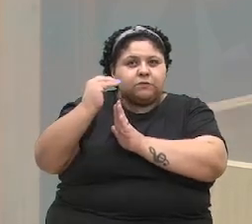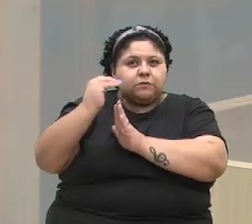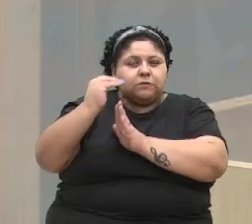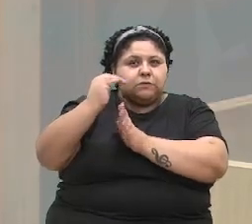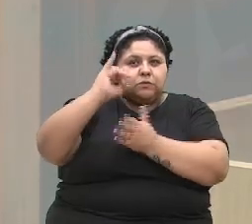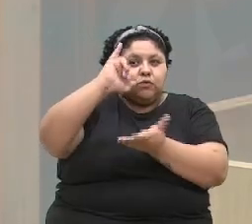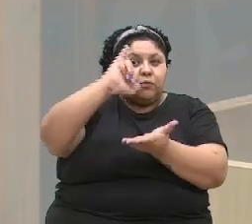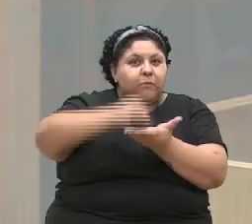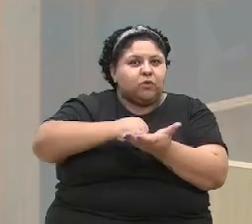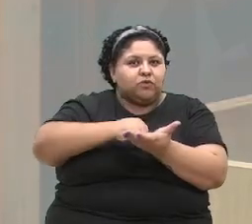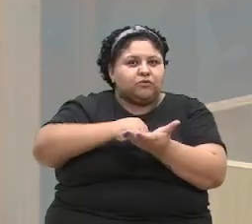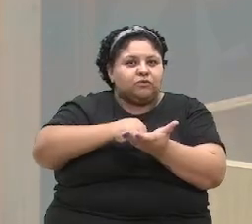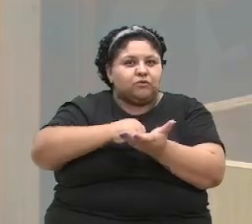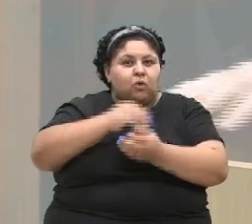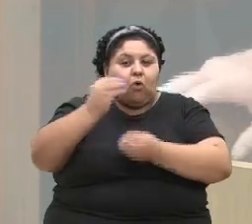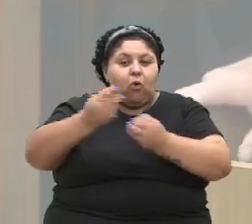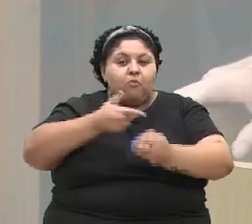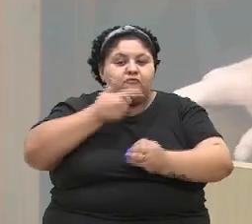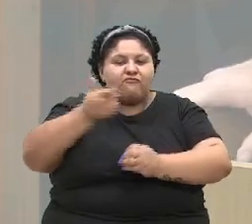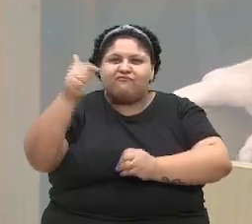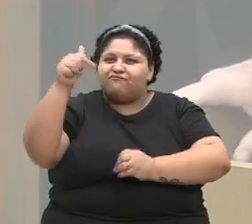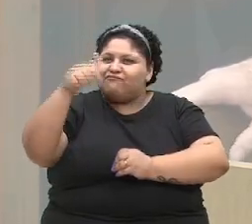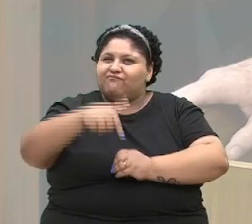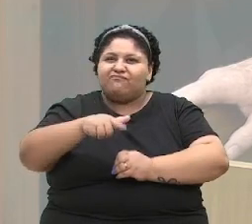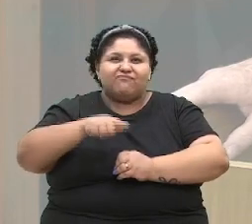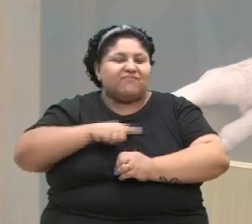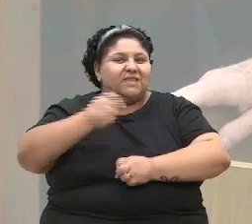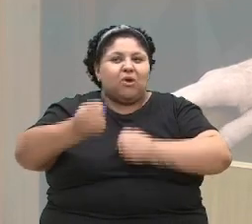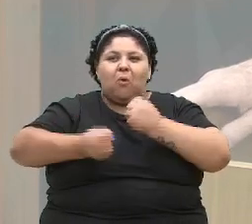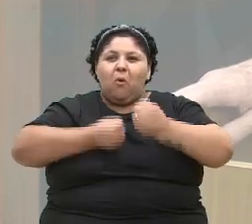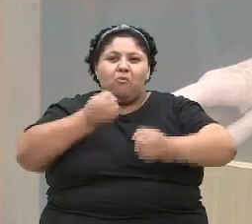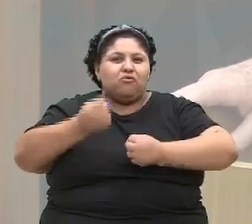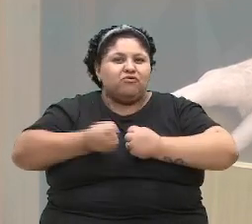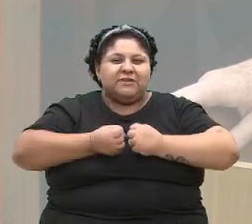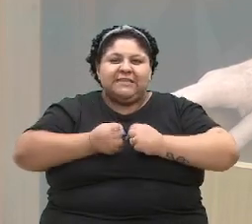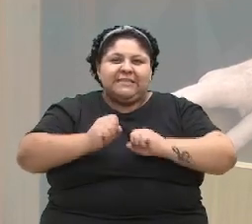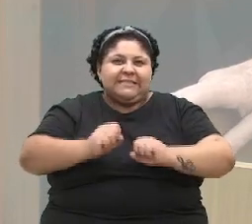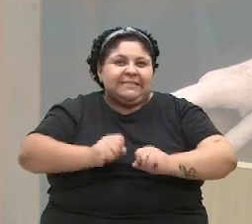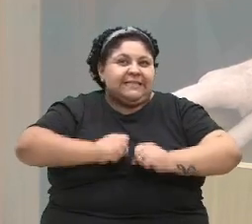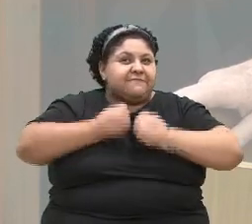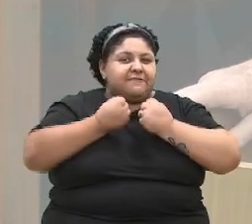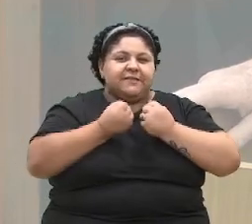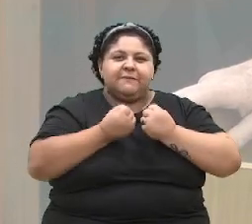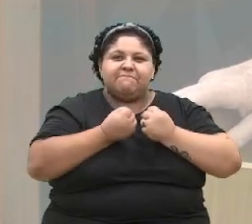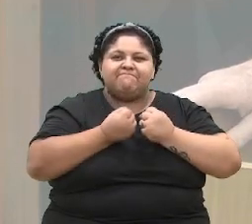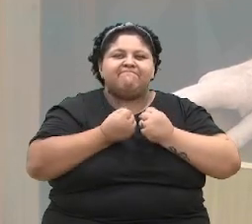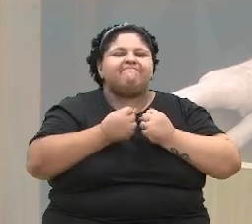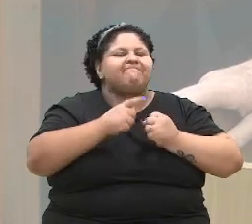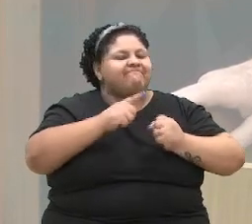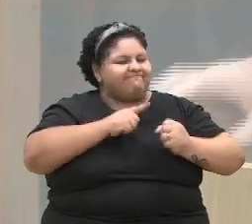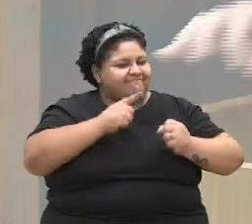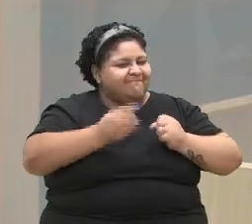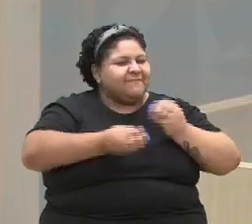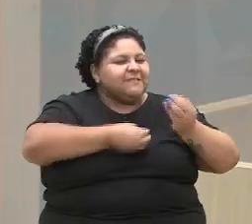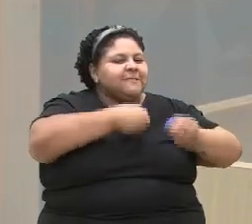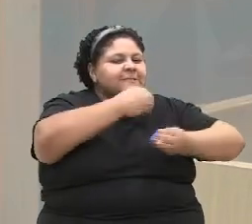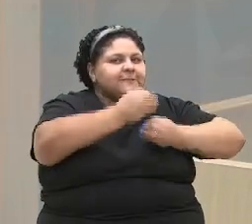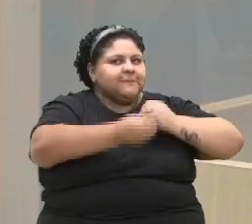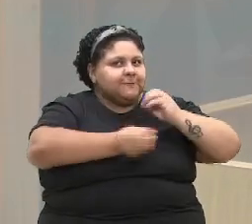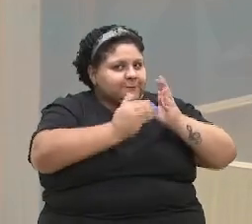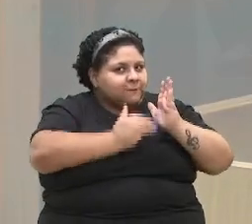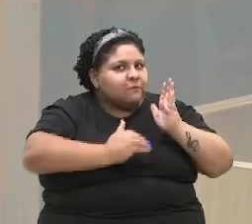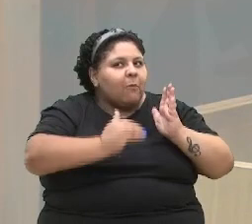por vários colegas, é indefensável. Mexe com o alimento, mexe